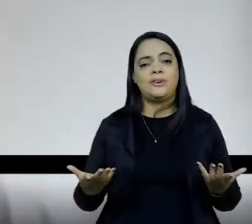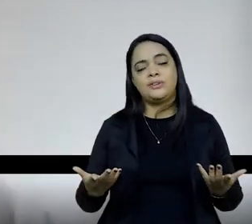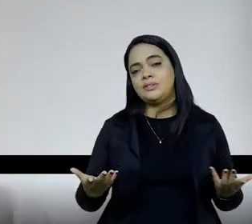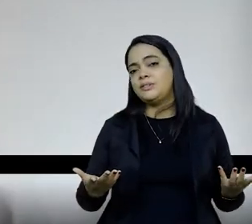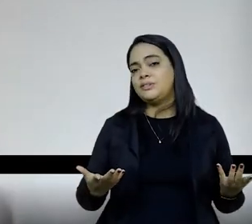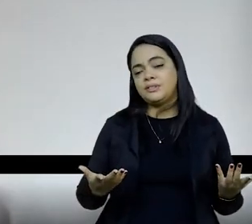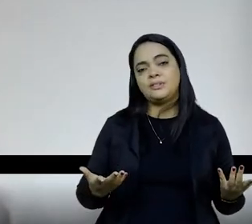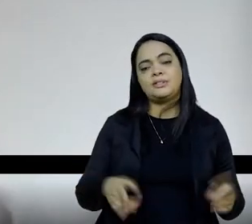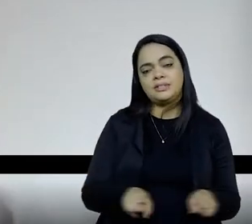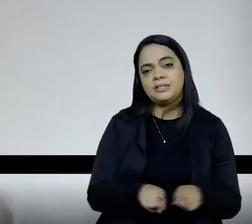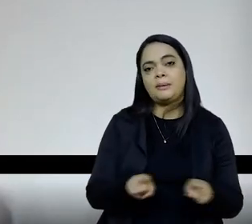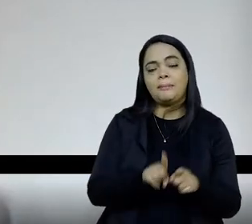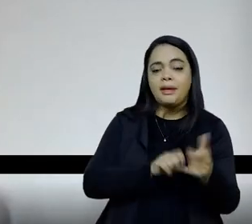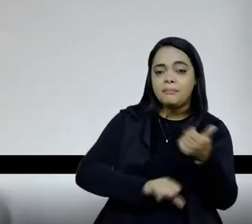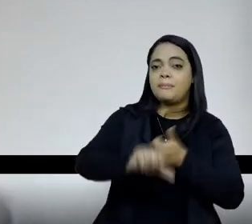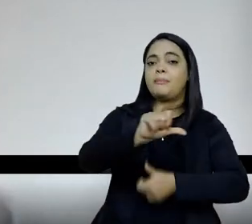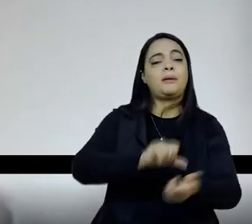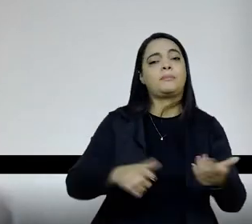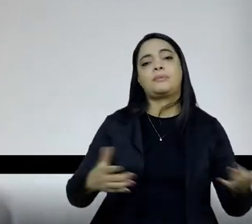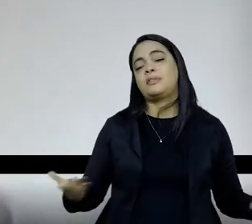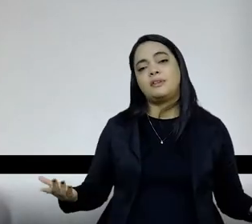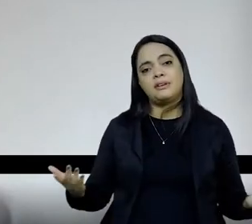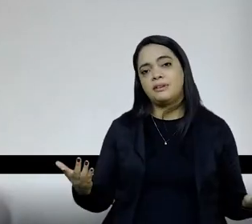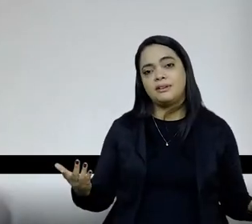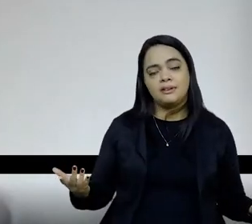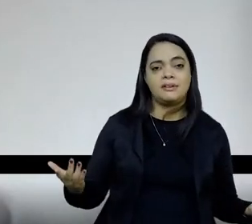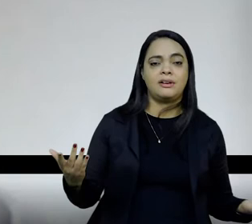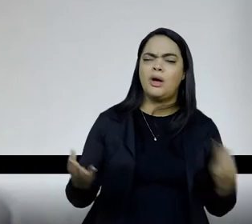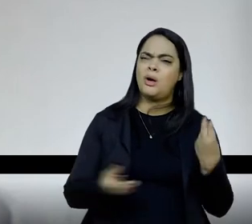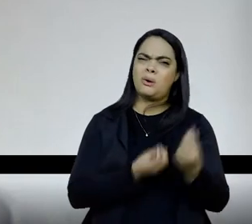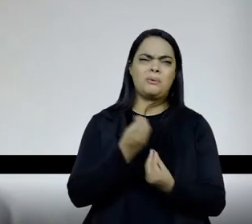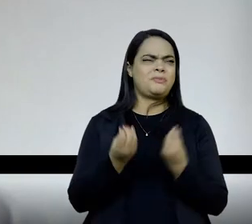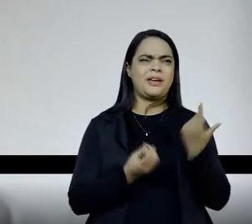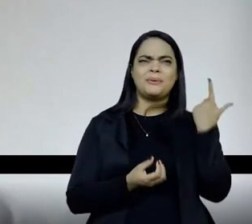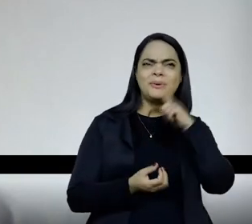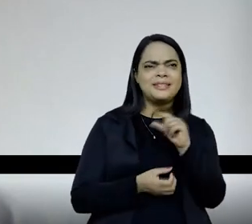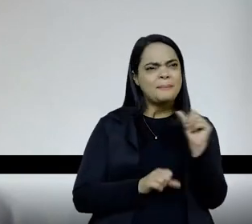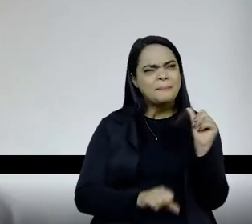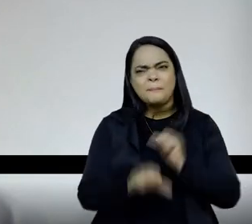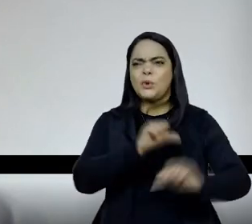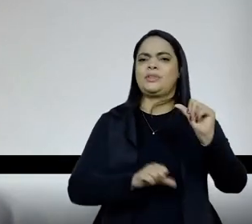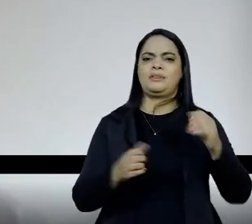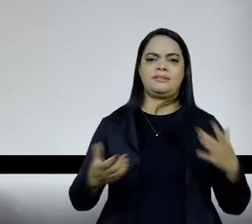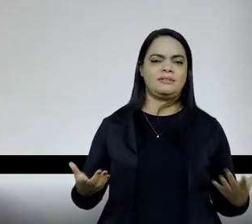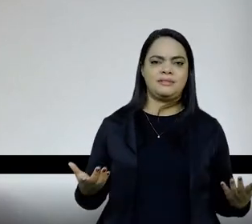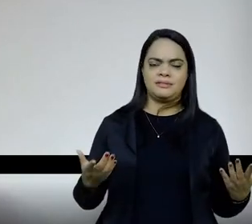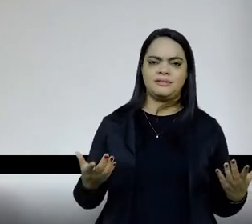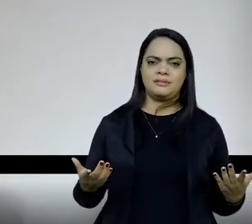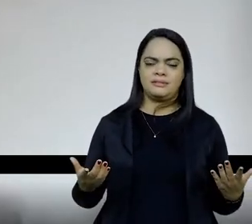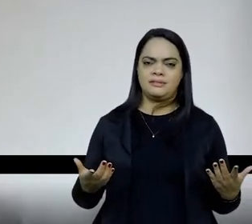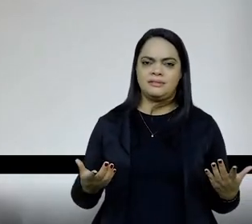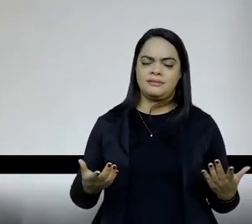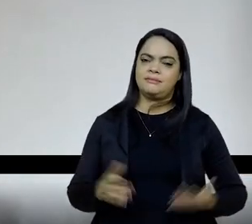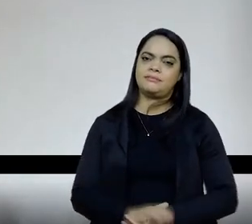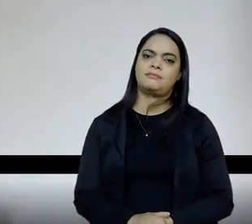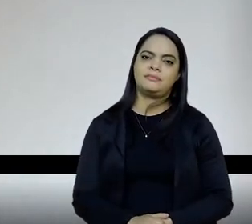mexer com isso, né, ou seja, como sair desse lugar em que a